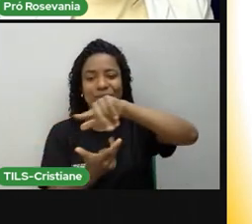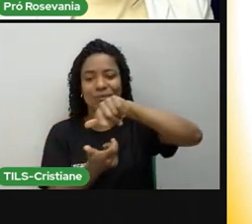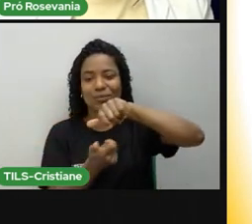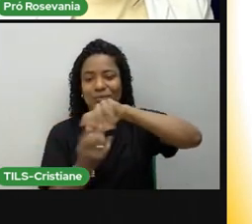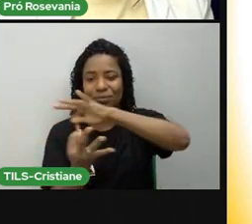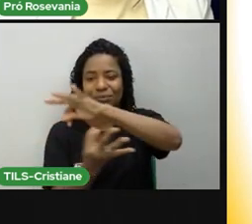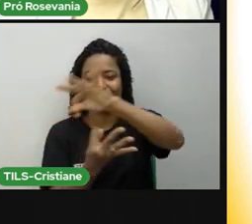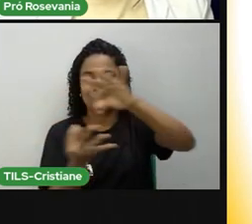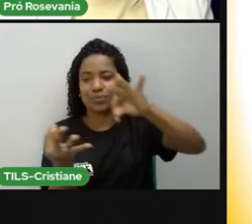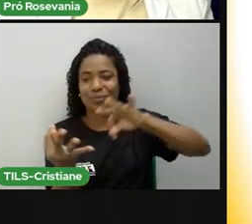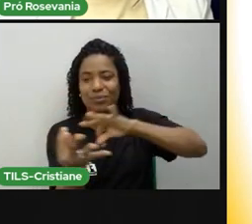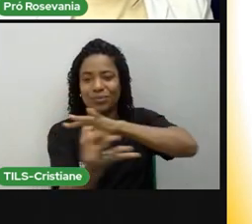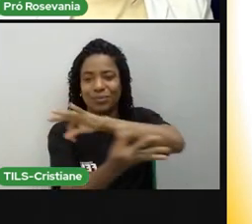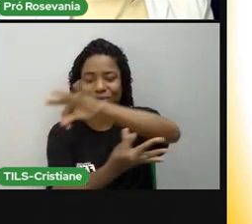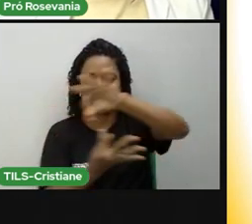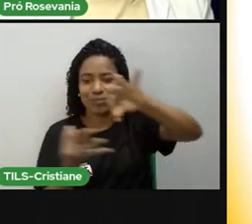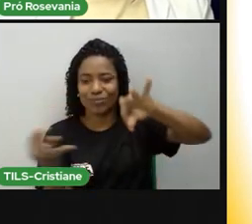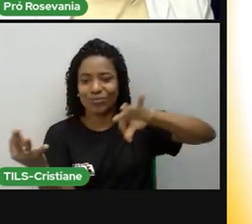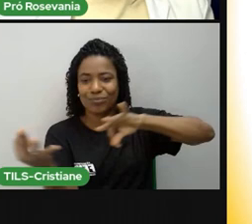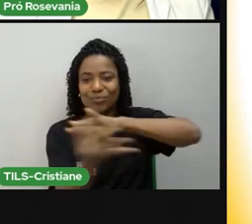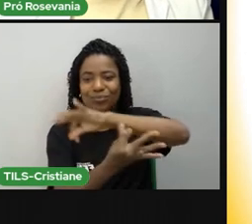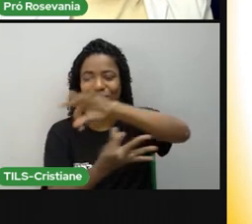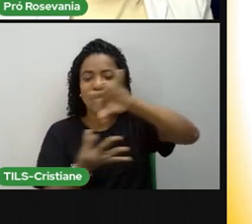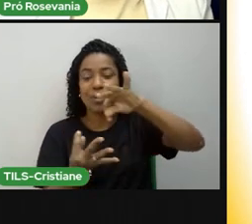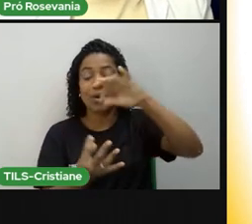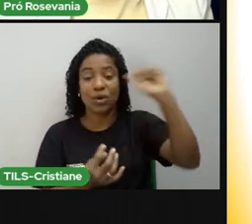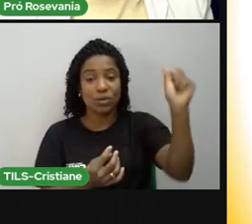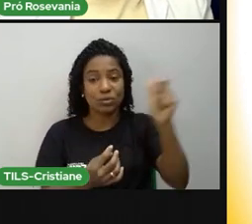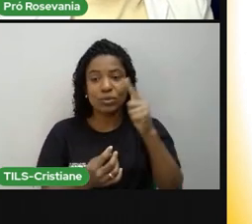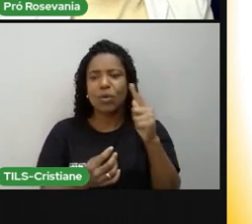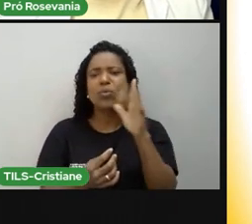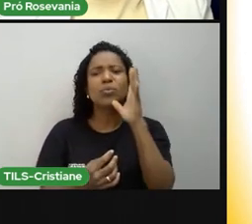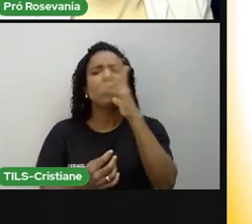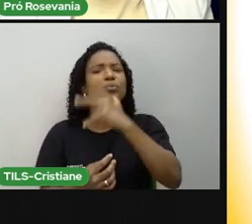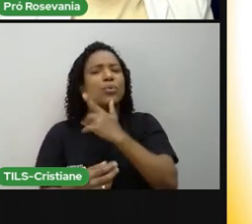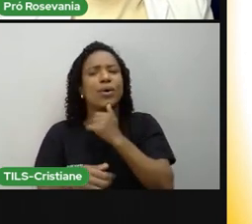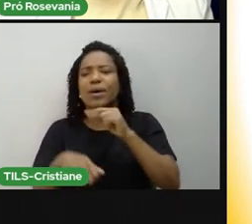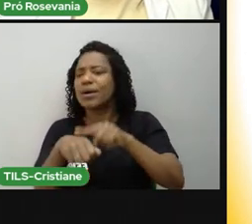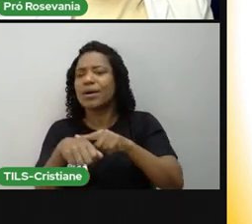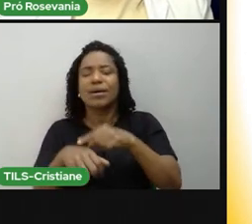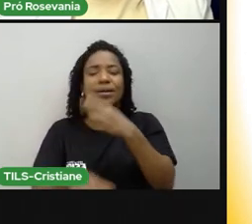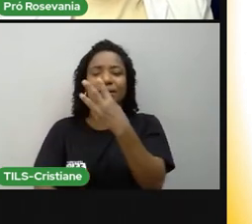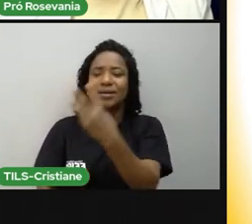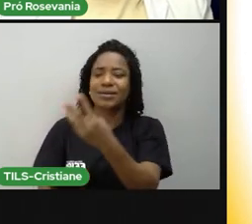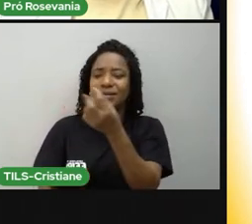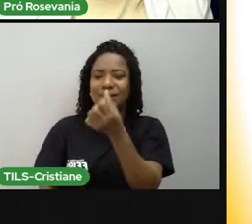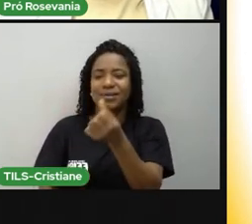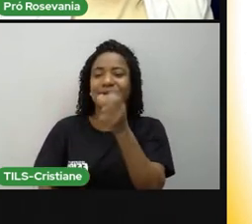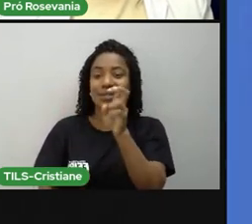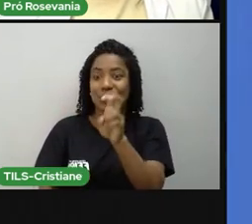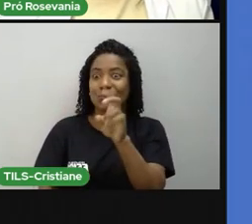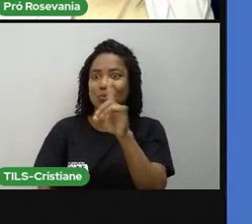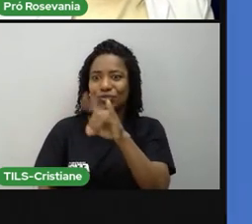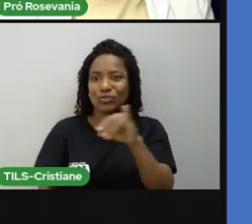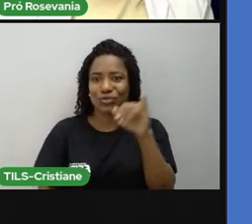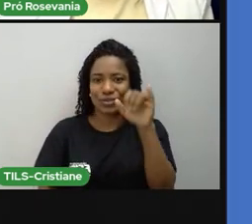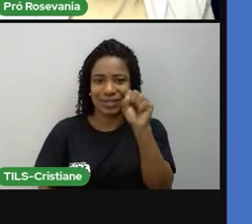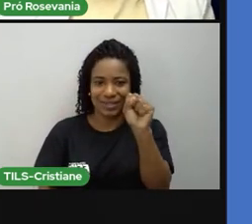que ele dá em torno do Sol, que dura 365 dias, aproximadamente. Vamos lá?